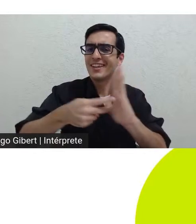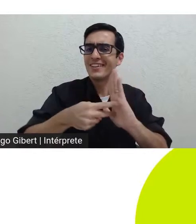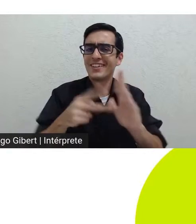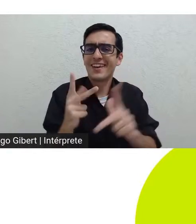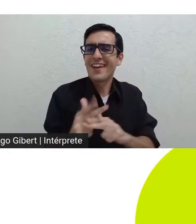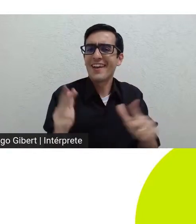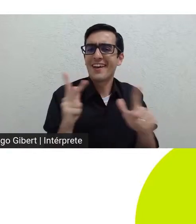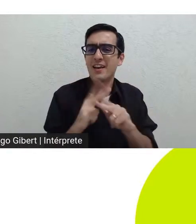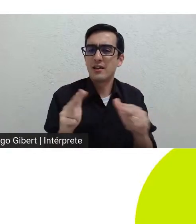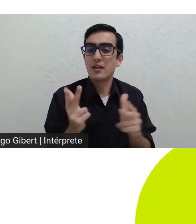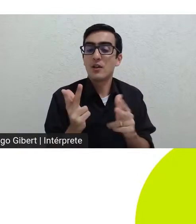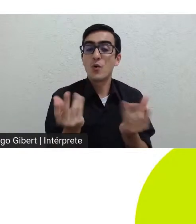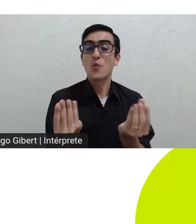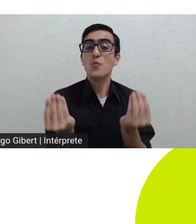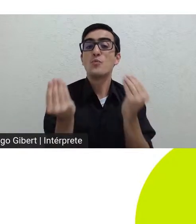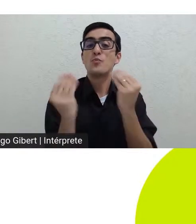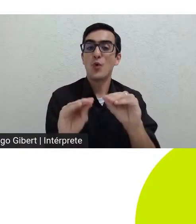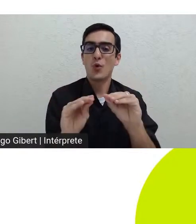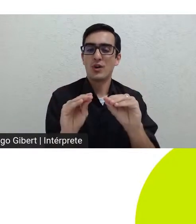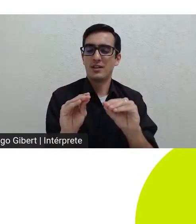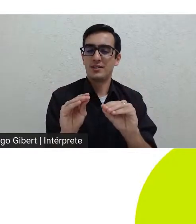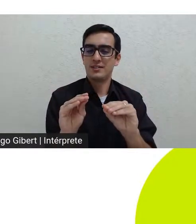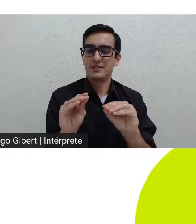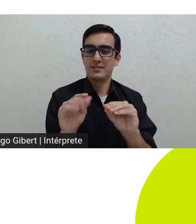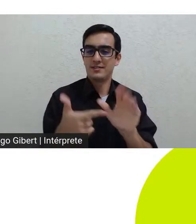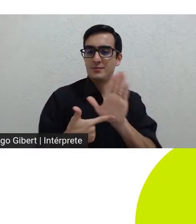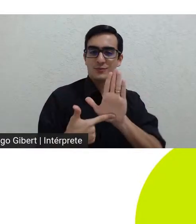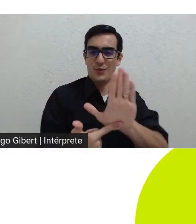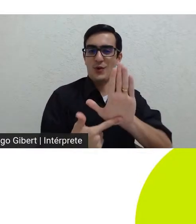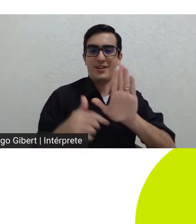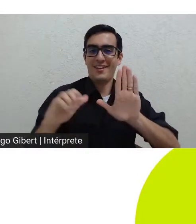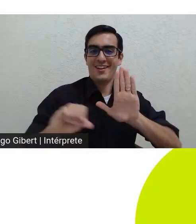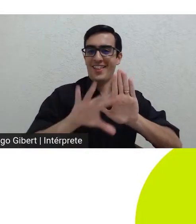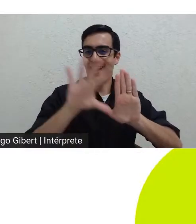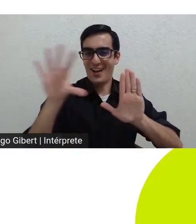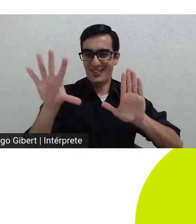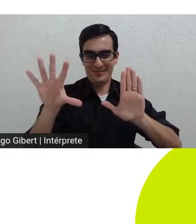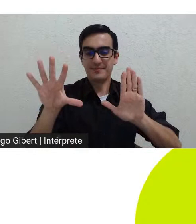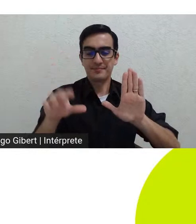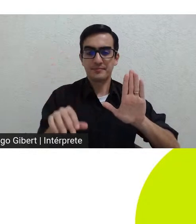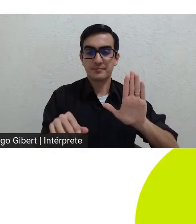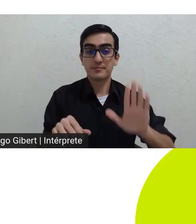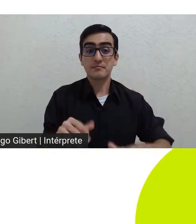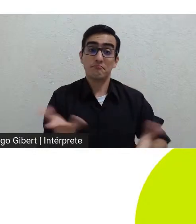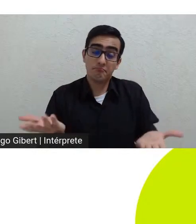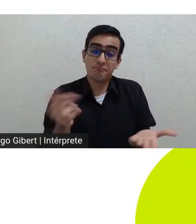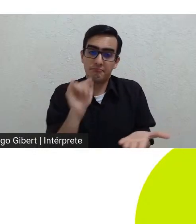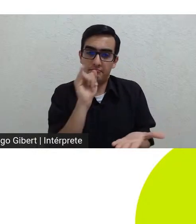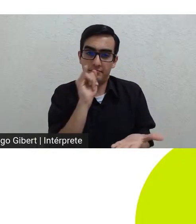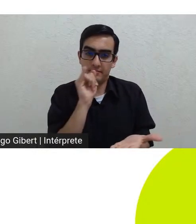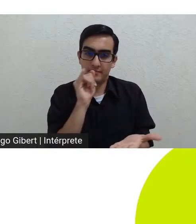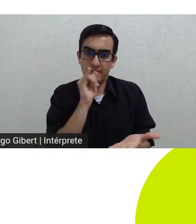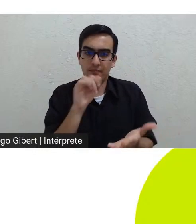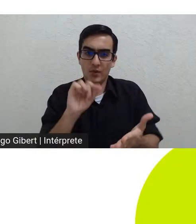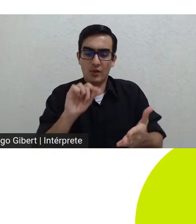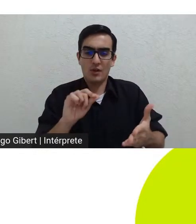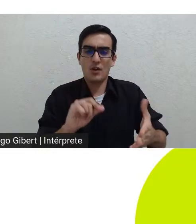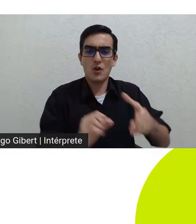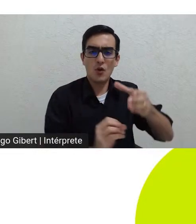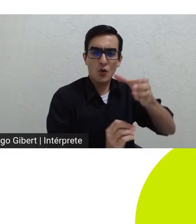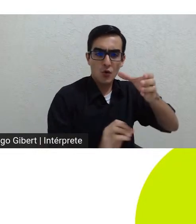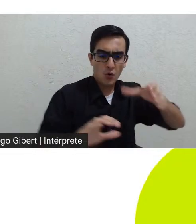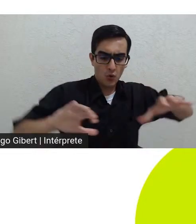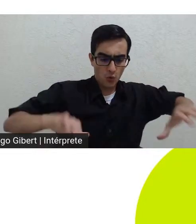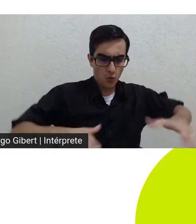incluídas na sua rede simbólica sabe-se que o magma a lama de fogo